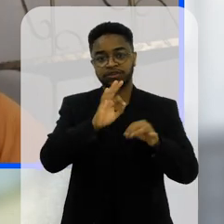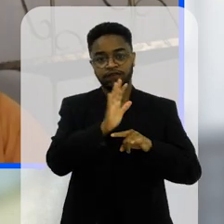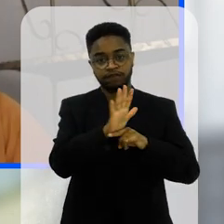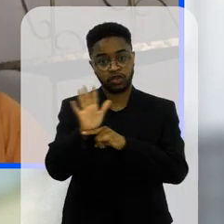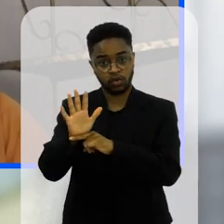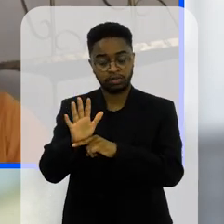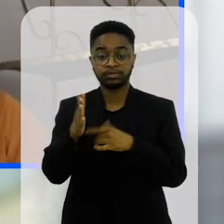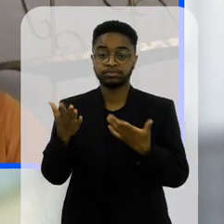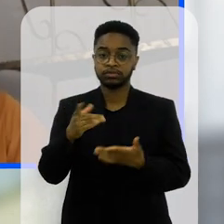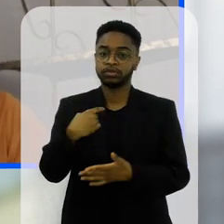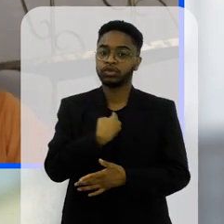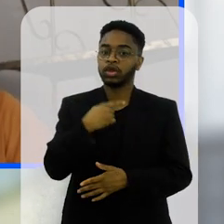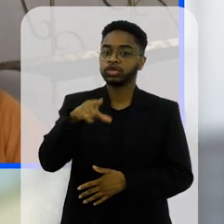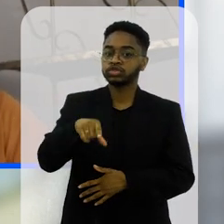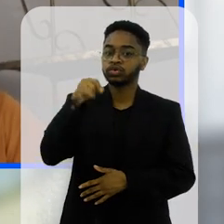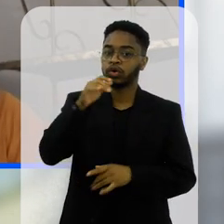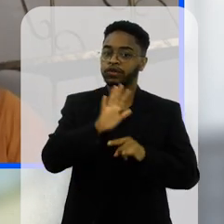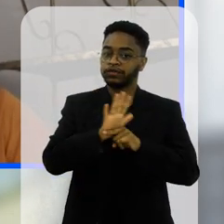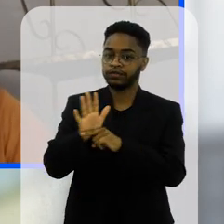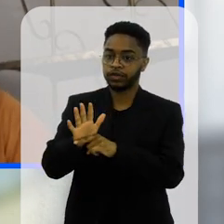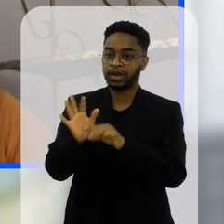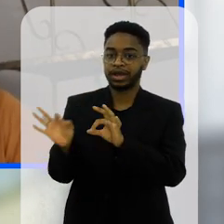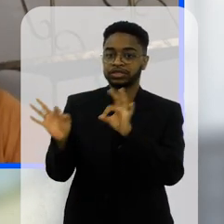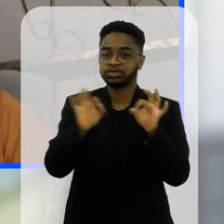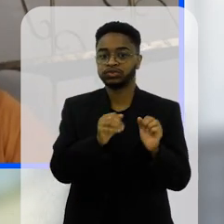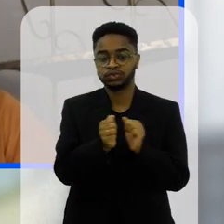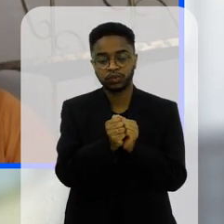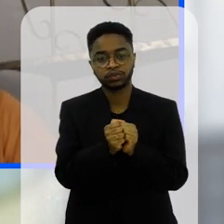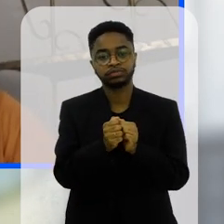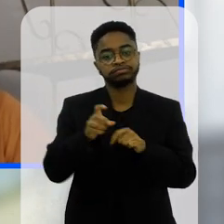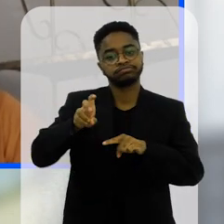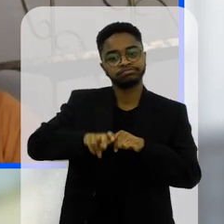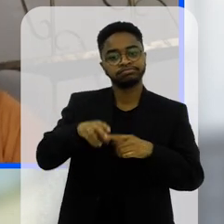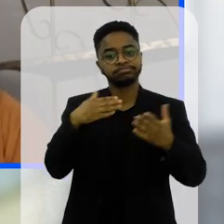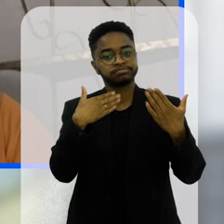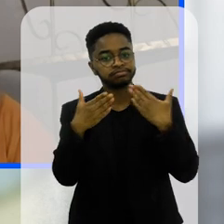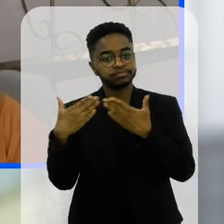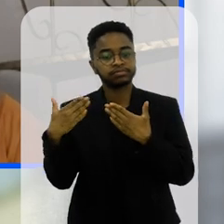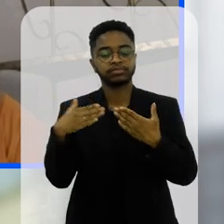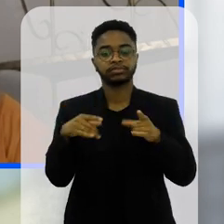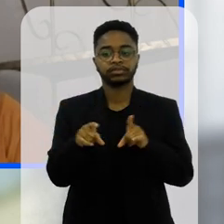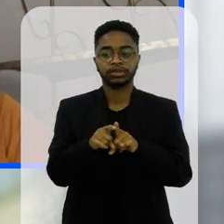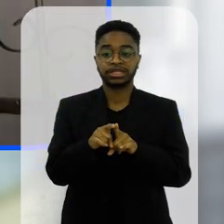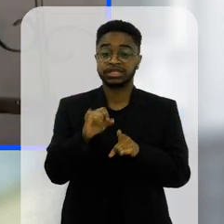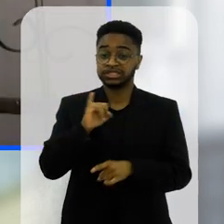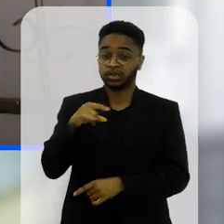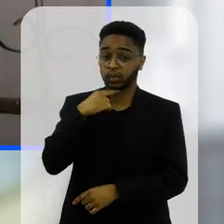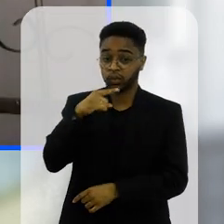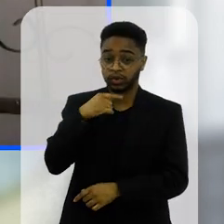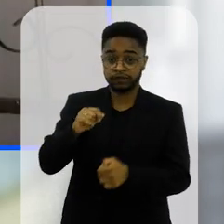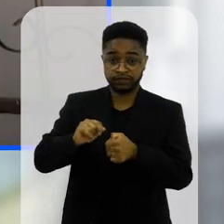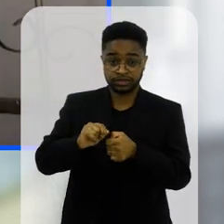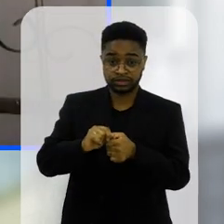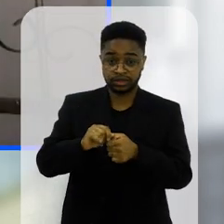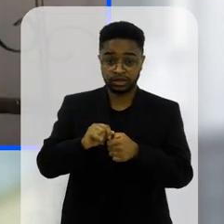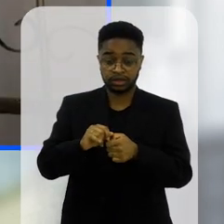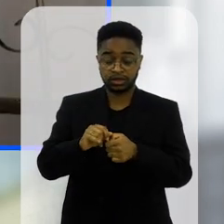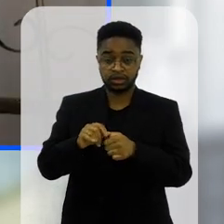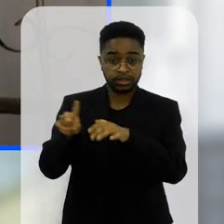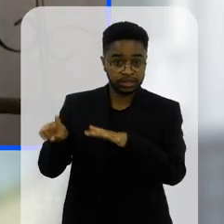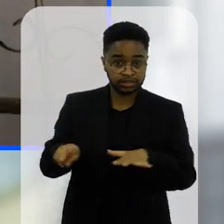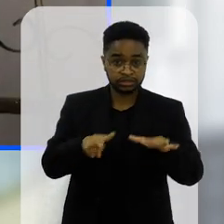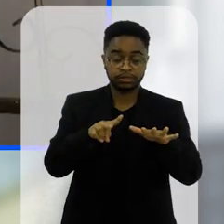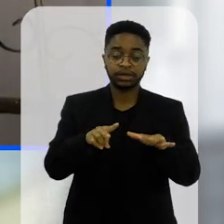filme então a gente escolhe um filme assistimos juntos sentamos conversamos aquilo que não deu para fazer durante a semana